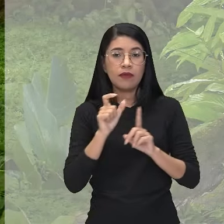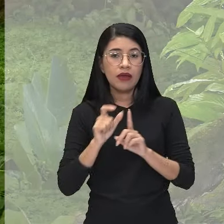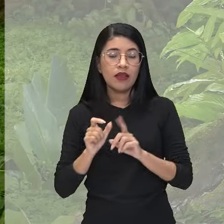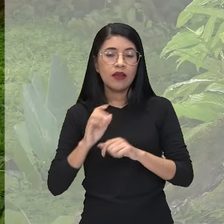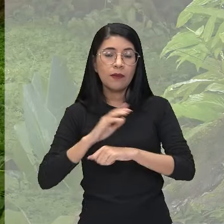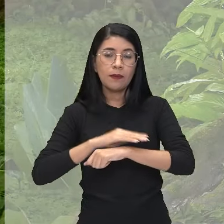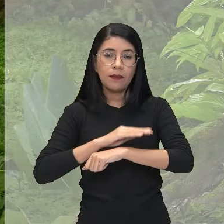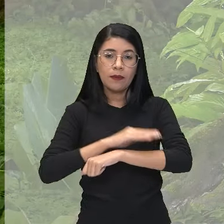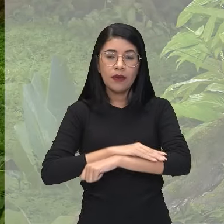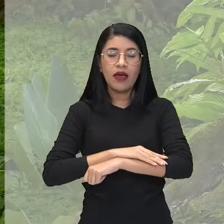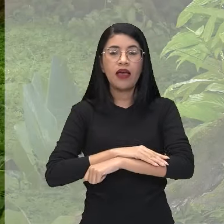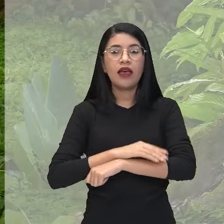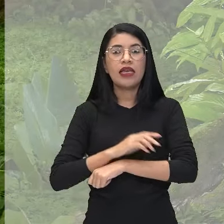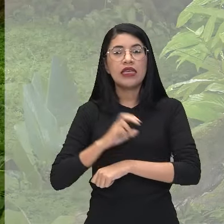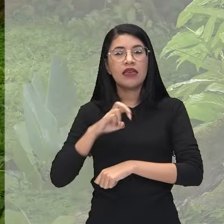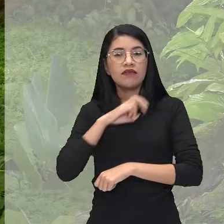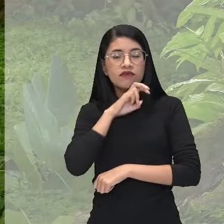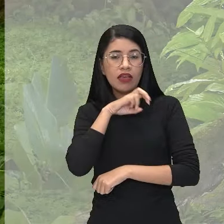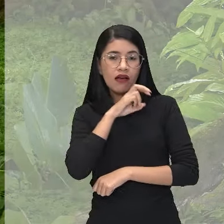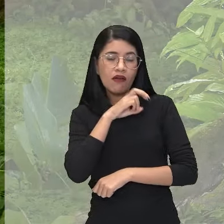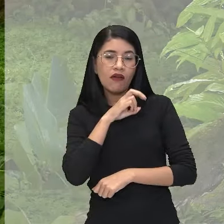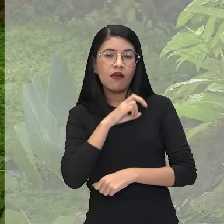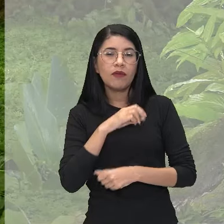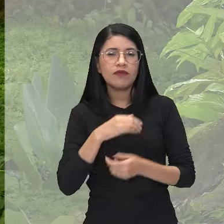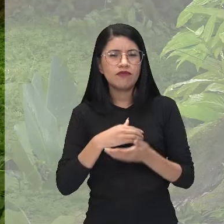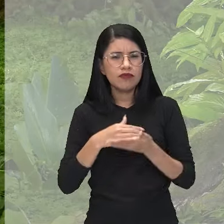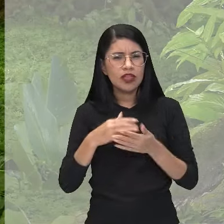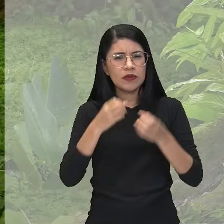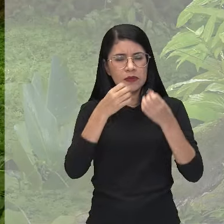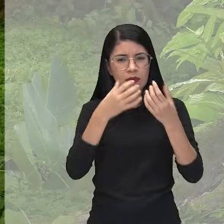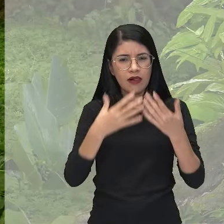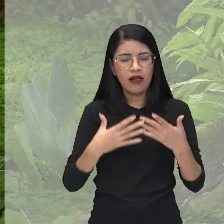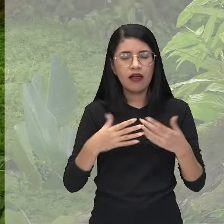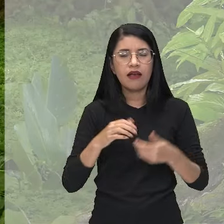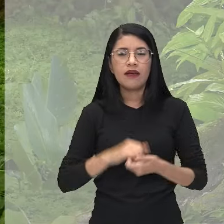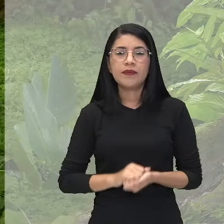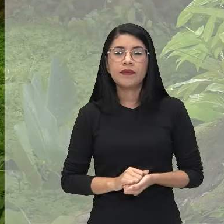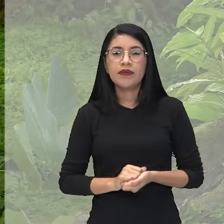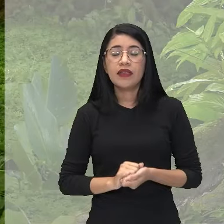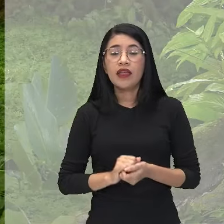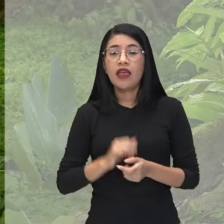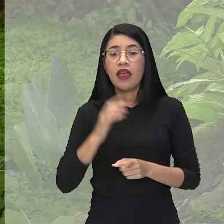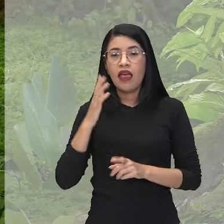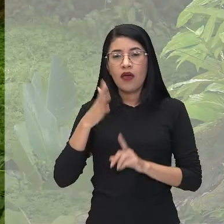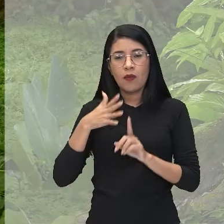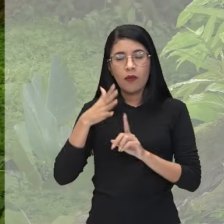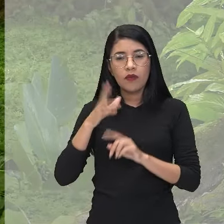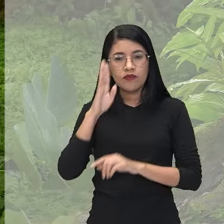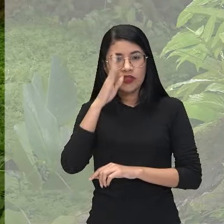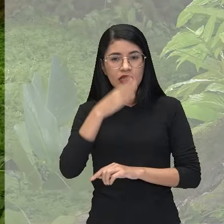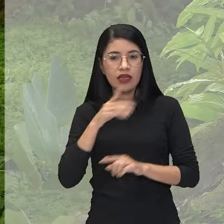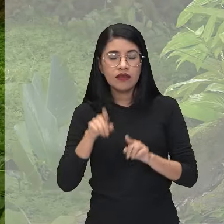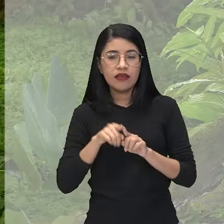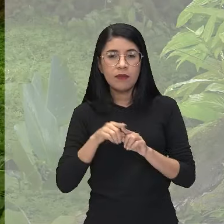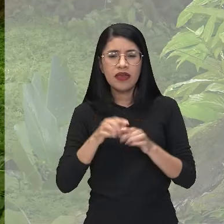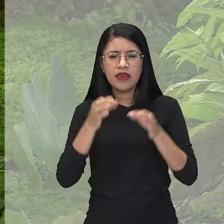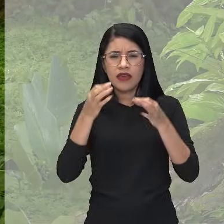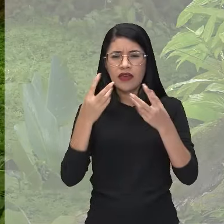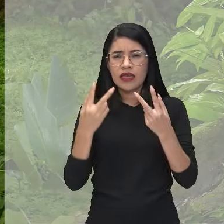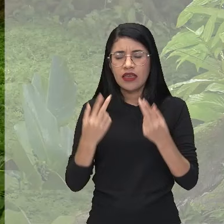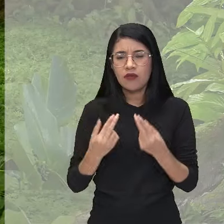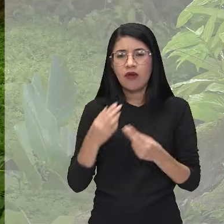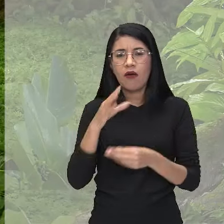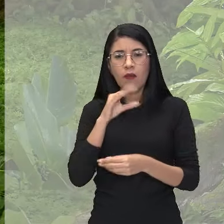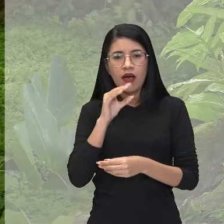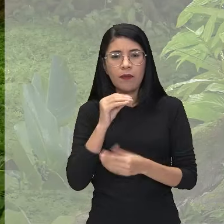e a suru cucu, que nós vemos ali no início da nossa aula, é o discurso direto e a reprodução exata da